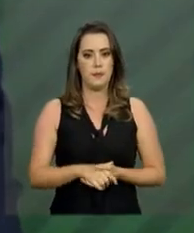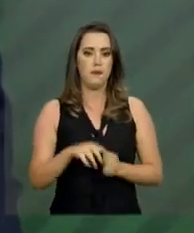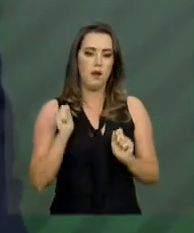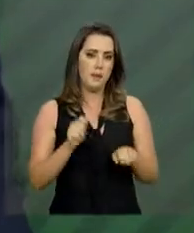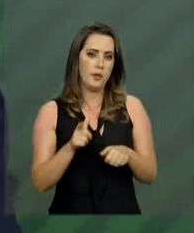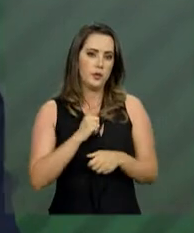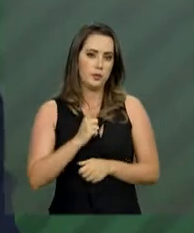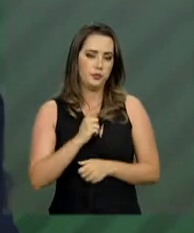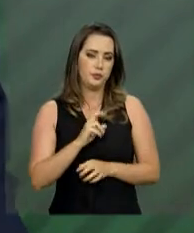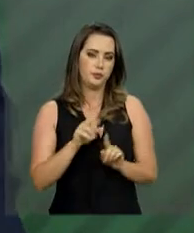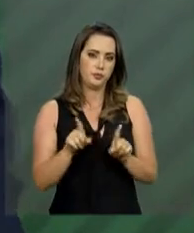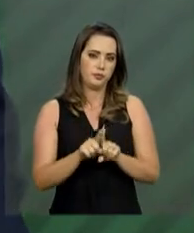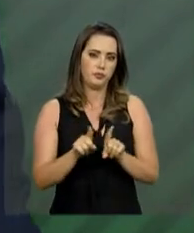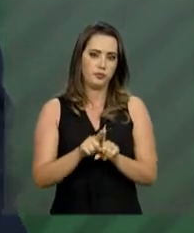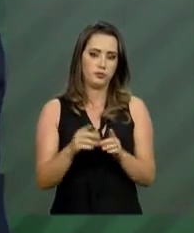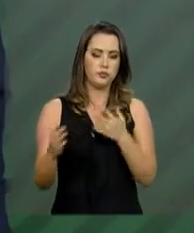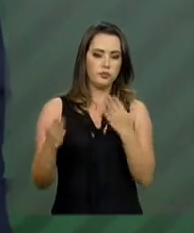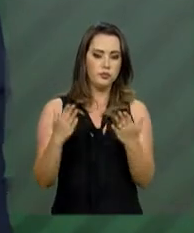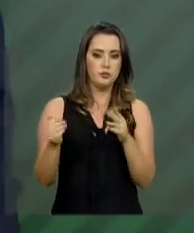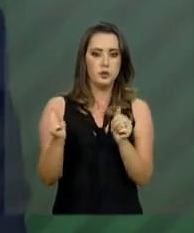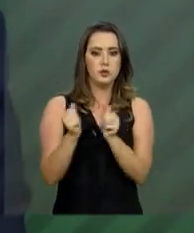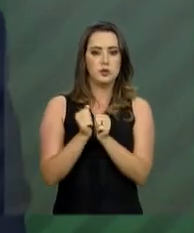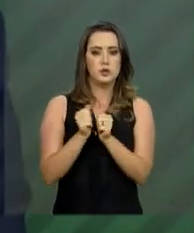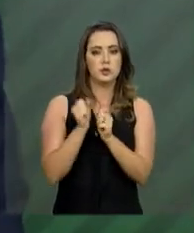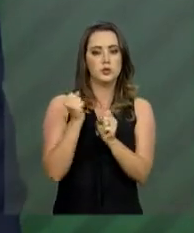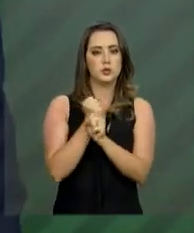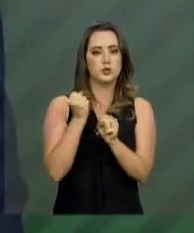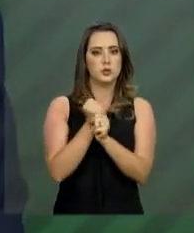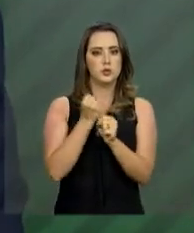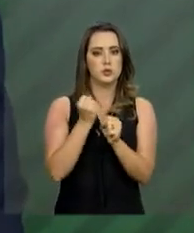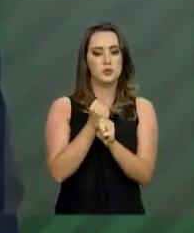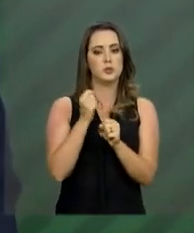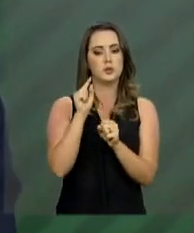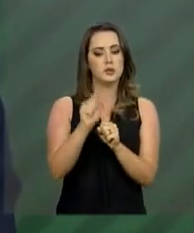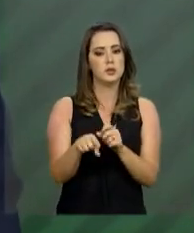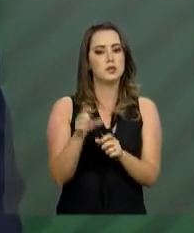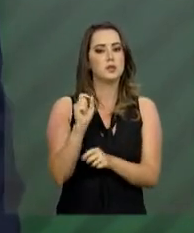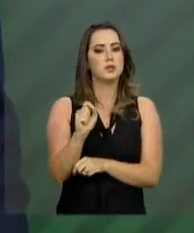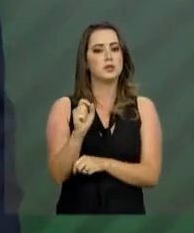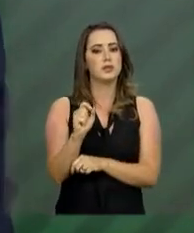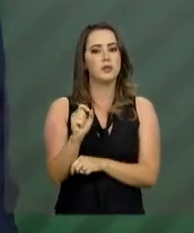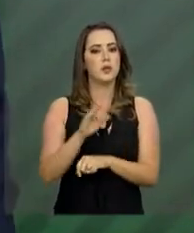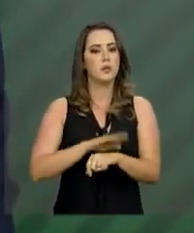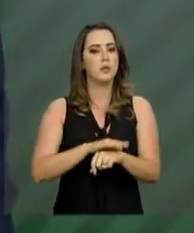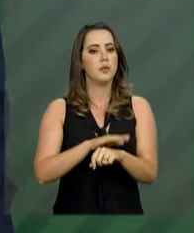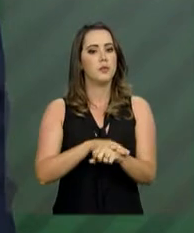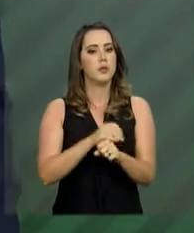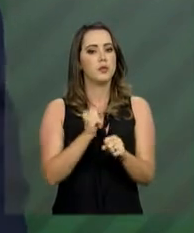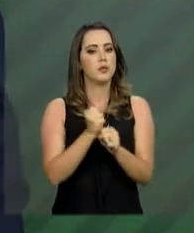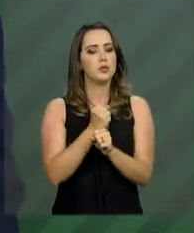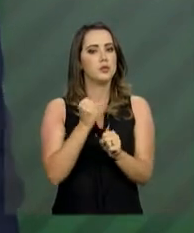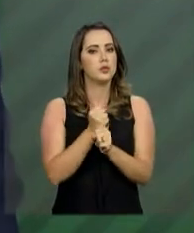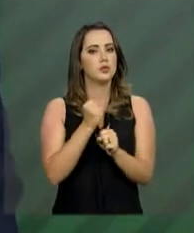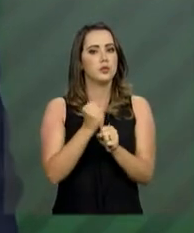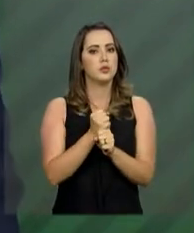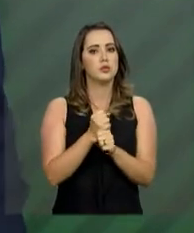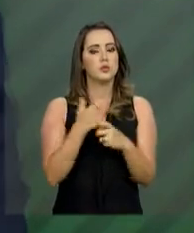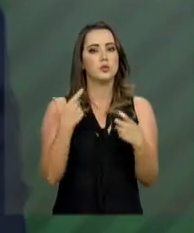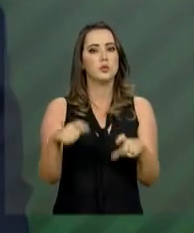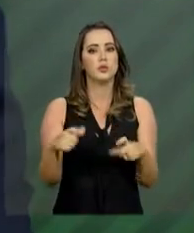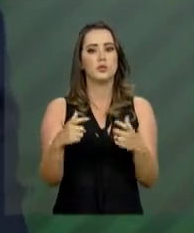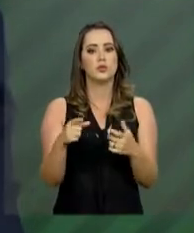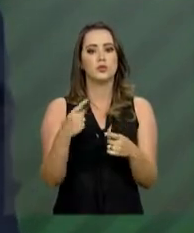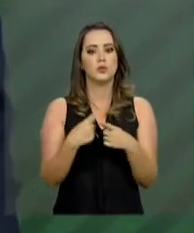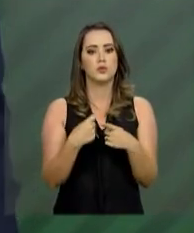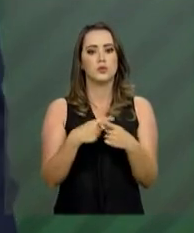pode acontecer também, em paralelo às obras de reconstrução, é justamente a etapa de recomposição do acervo,